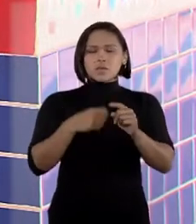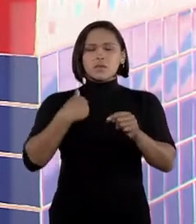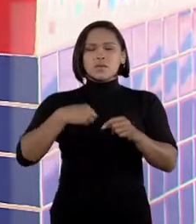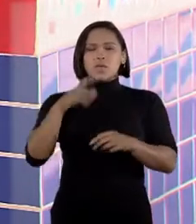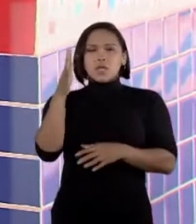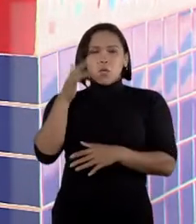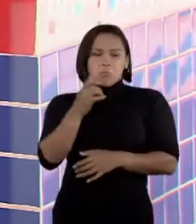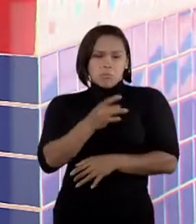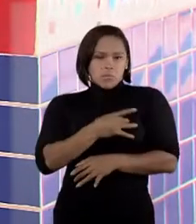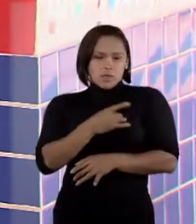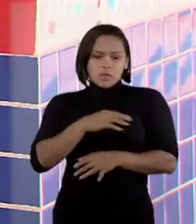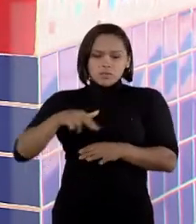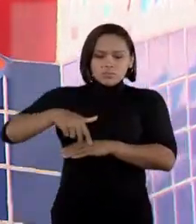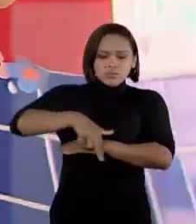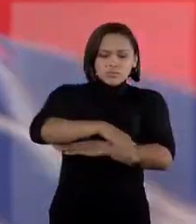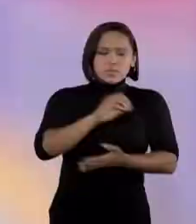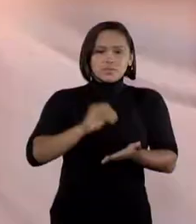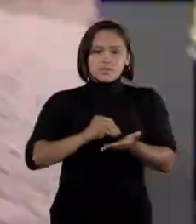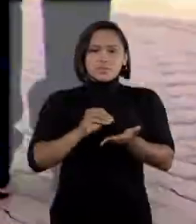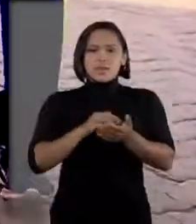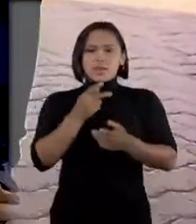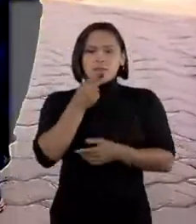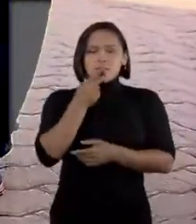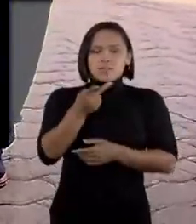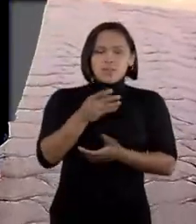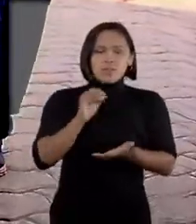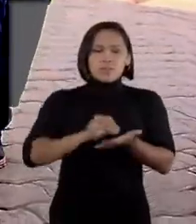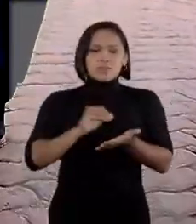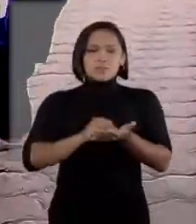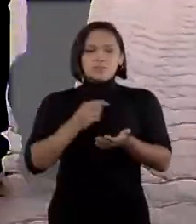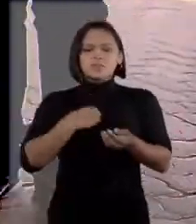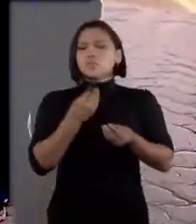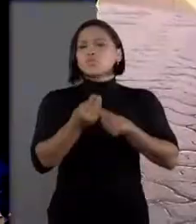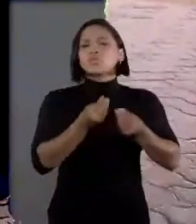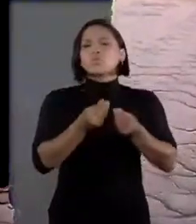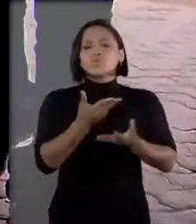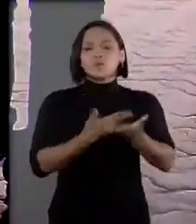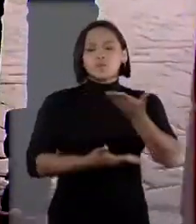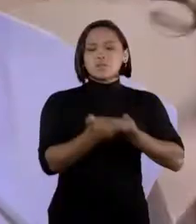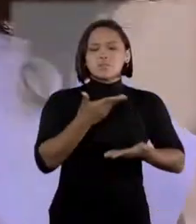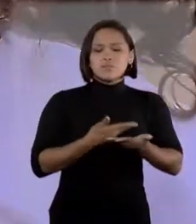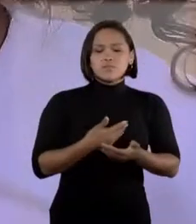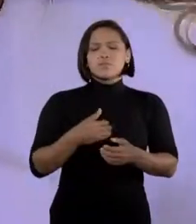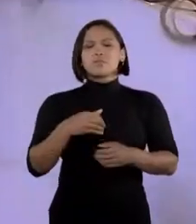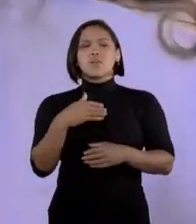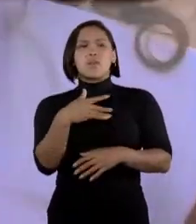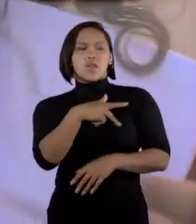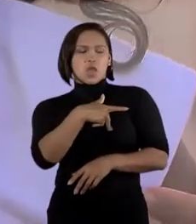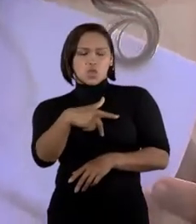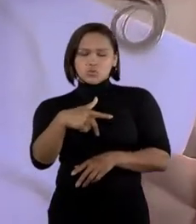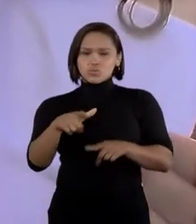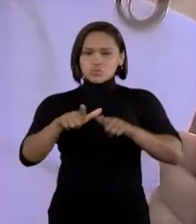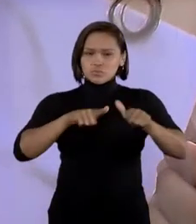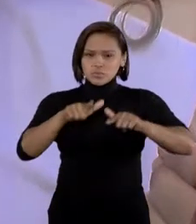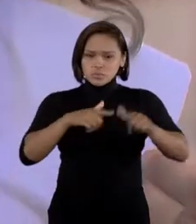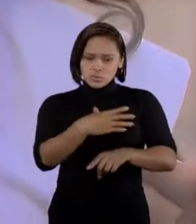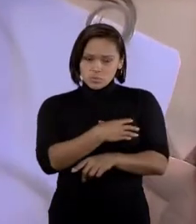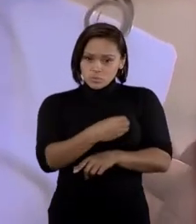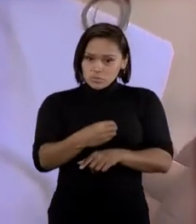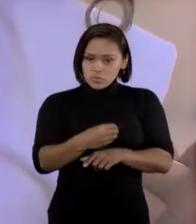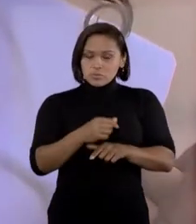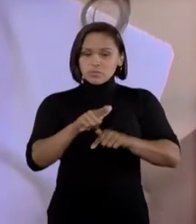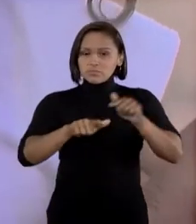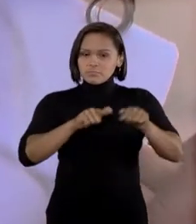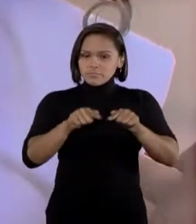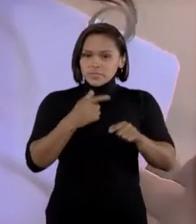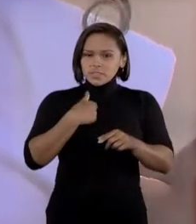de não falar, era o mais preocupante, porque como que ela interagiu, Como é que ia viver com a irmã? Até a irmã, né? Quando viu,